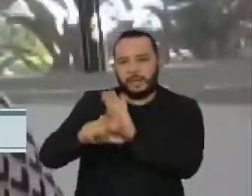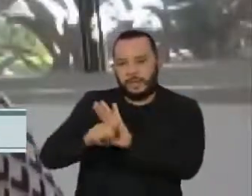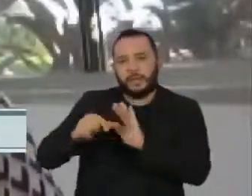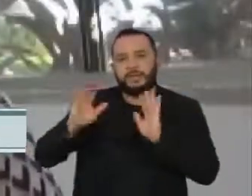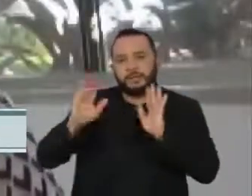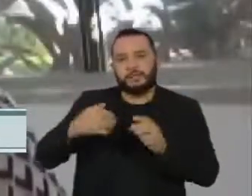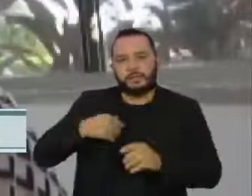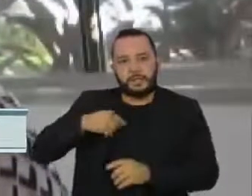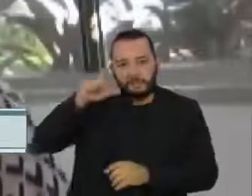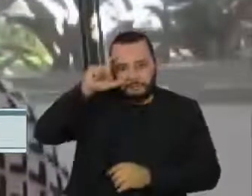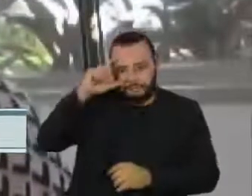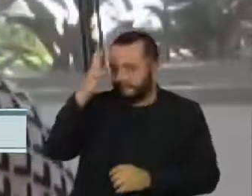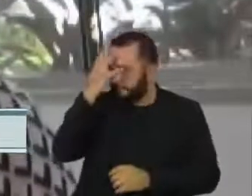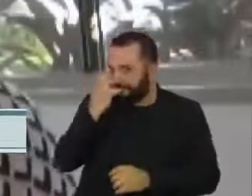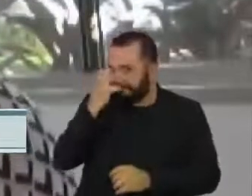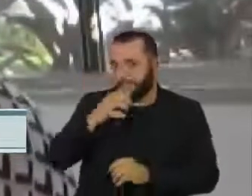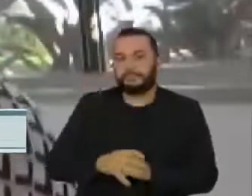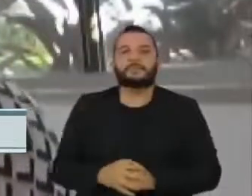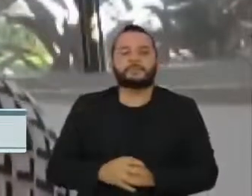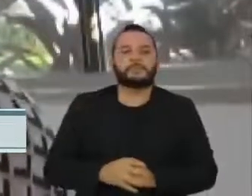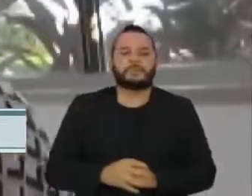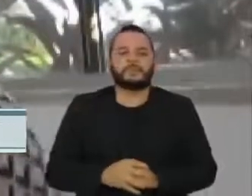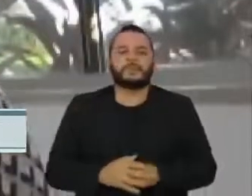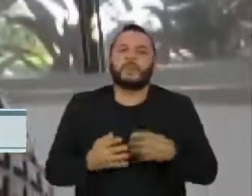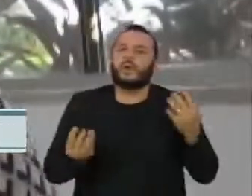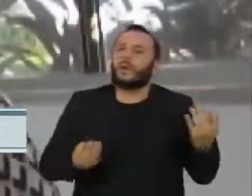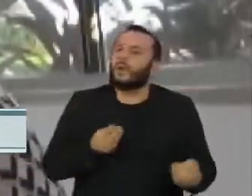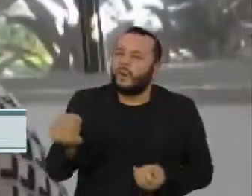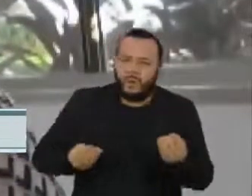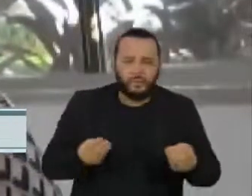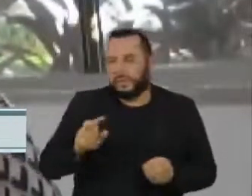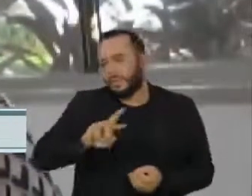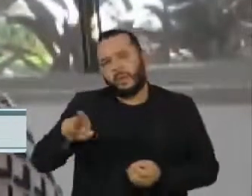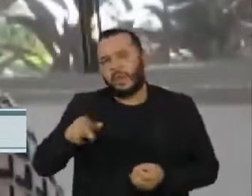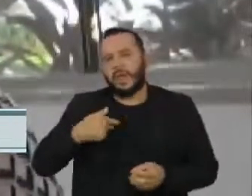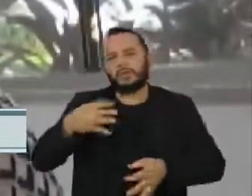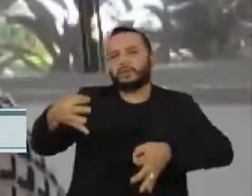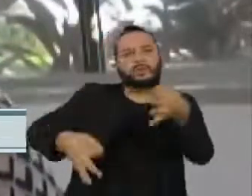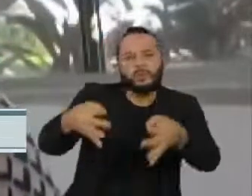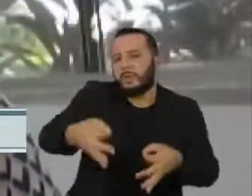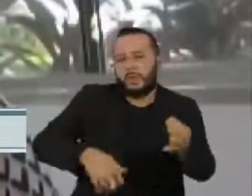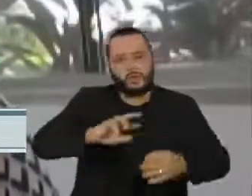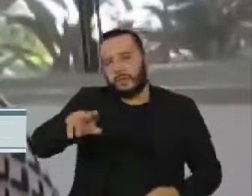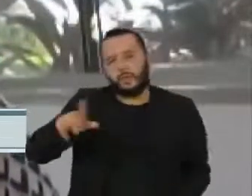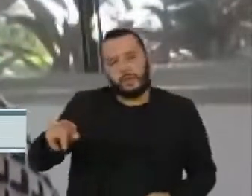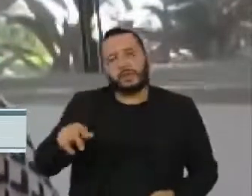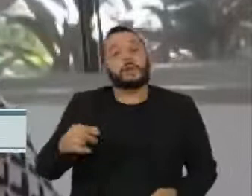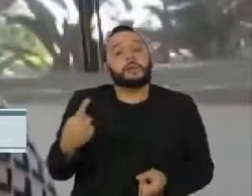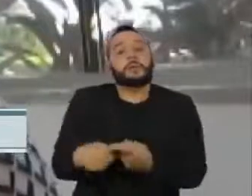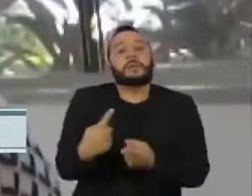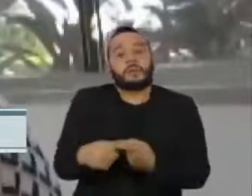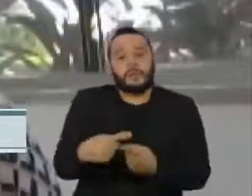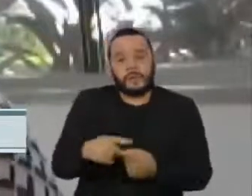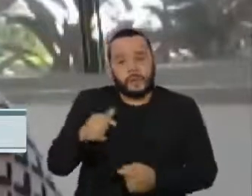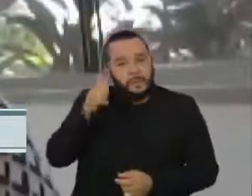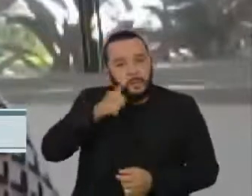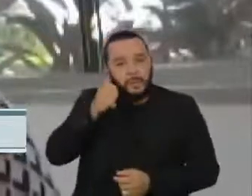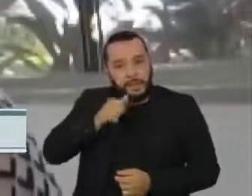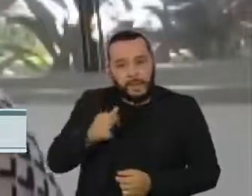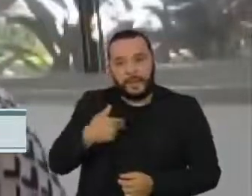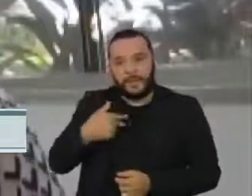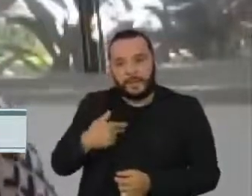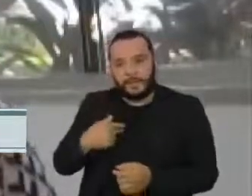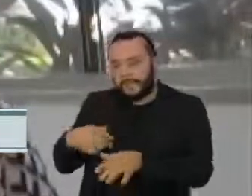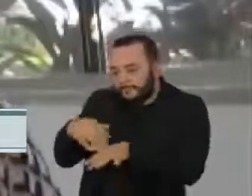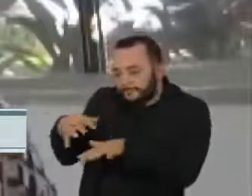vínculo, né? E que não é um vínculo de julgamento. Porque aquela mulher ali não é aquela sua amiga diária que